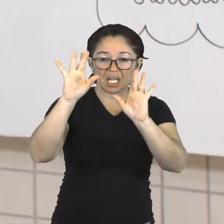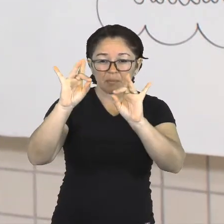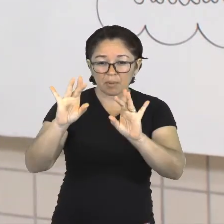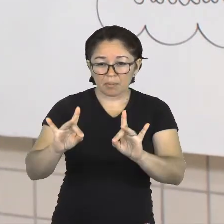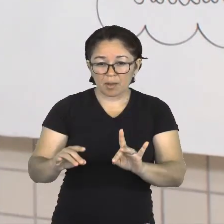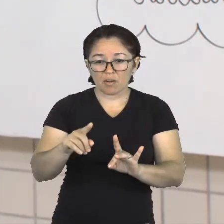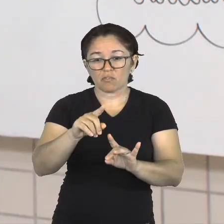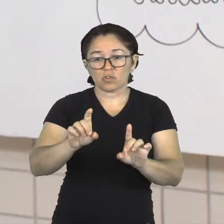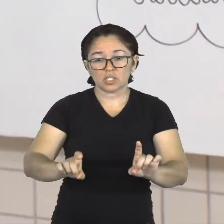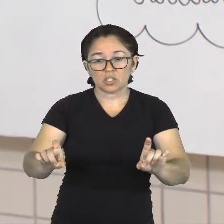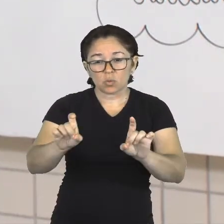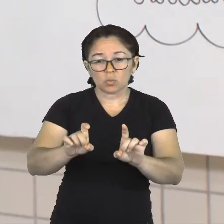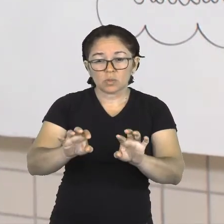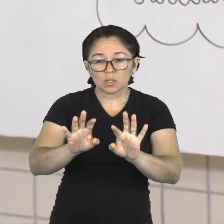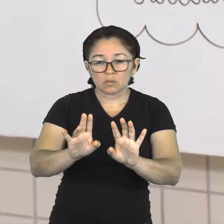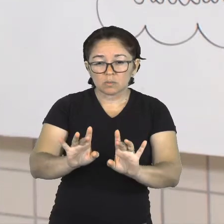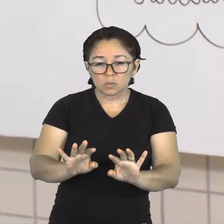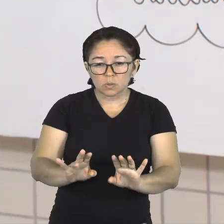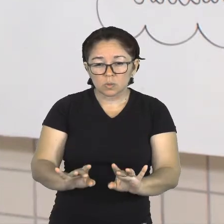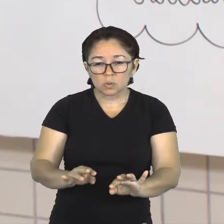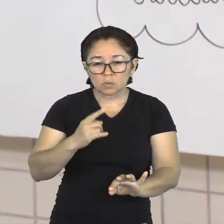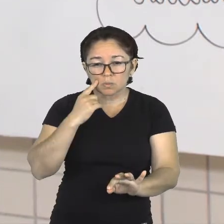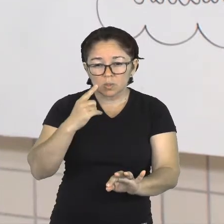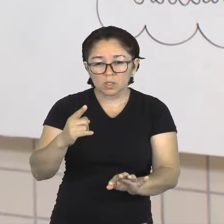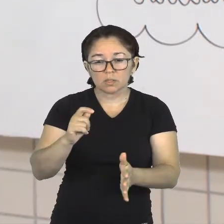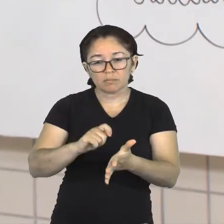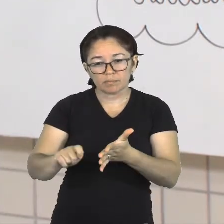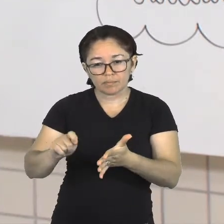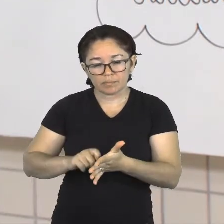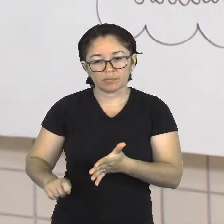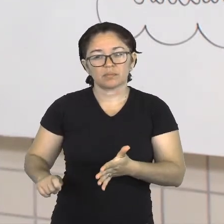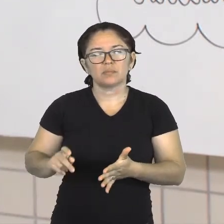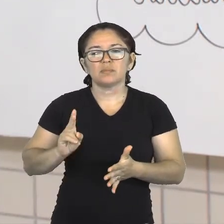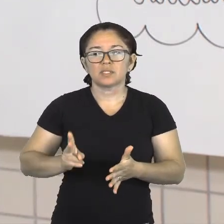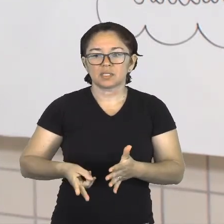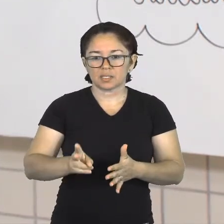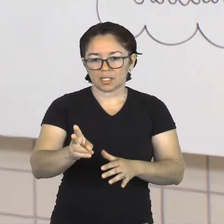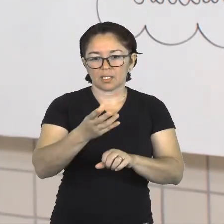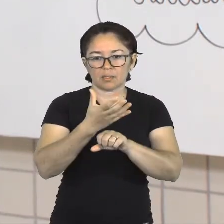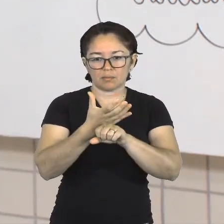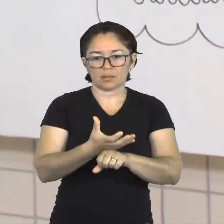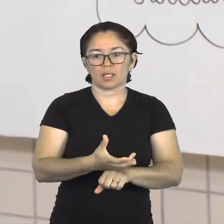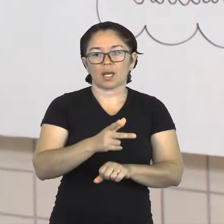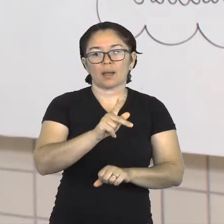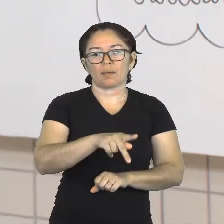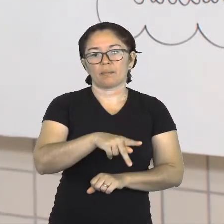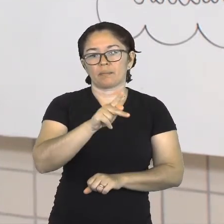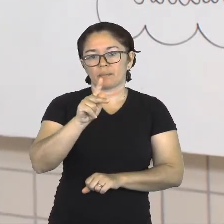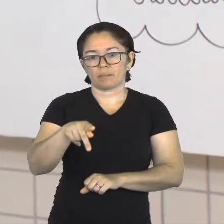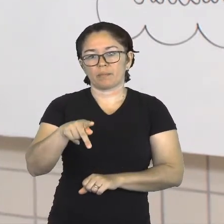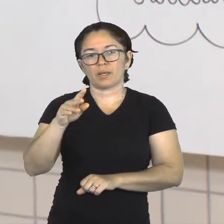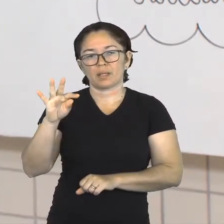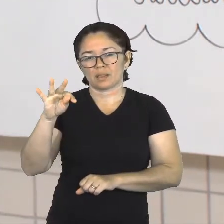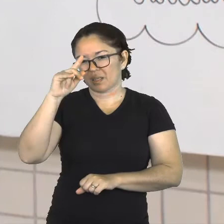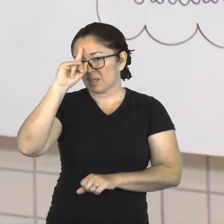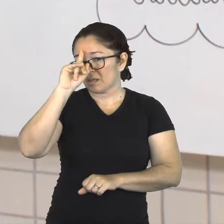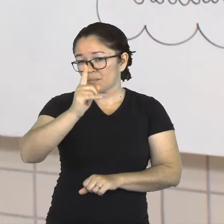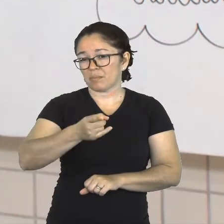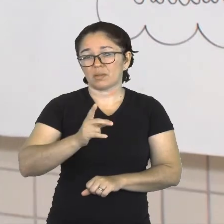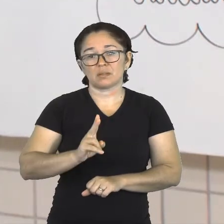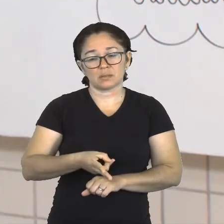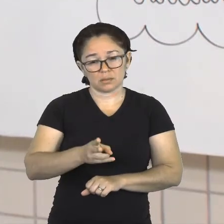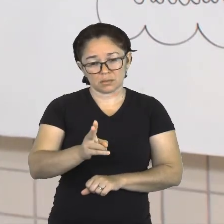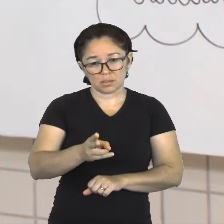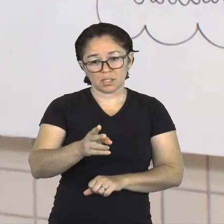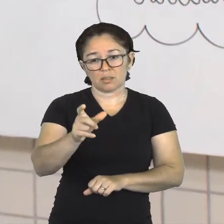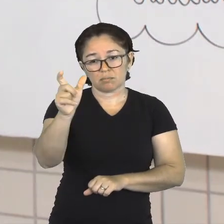é aquilo que a gente vem sempre trabalhando nos blocos de estudos de práticas de produção de pesquisa e leitura de textos.